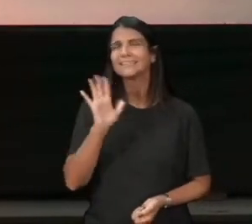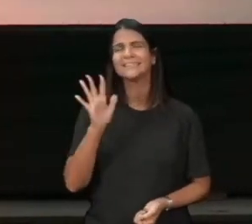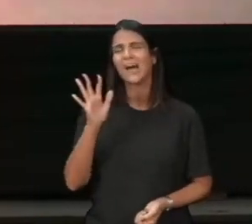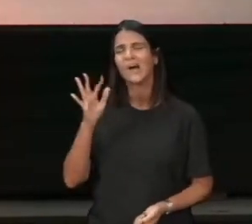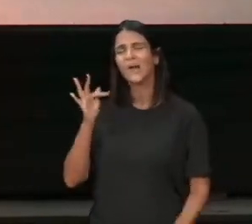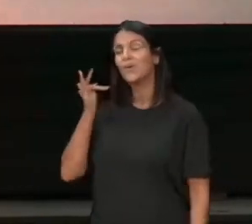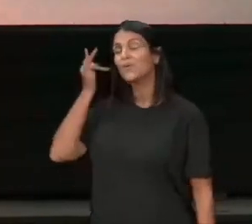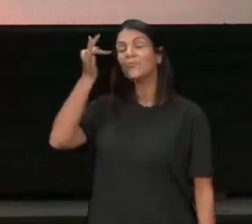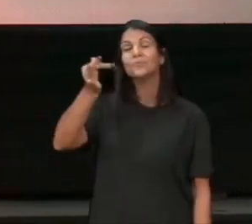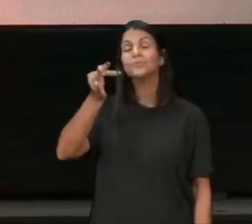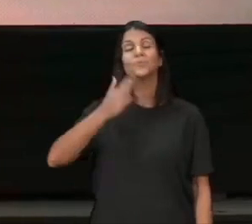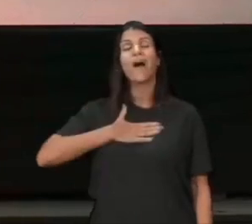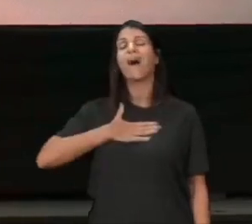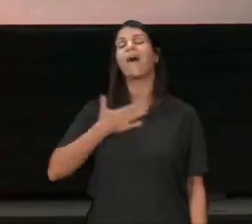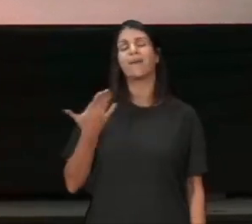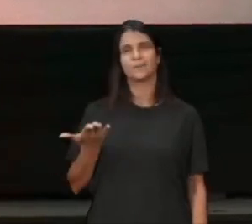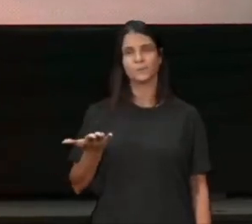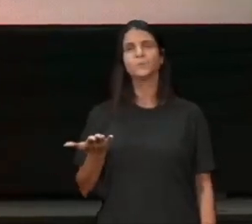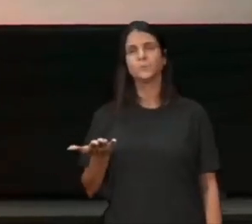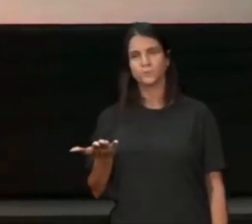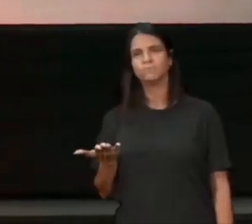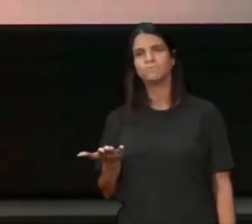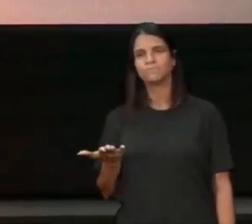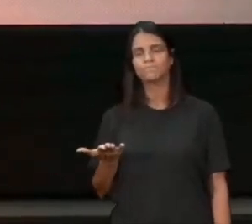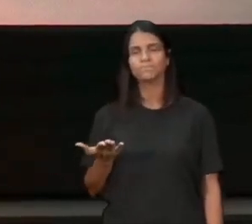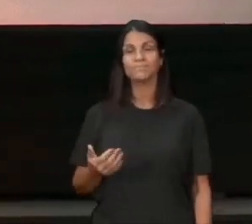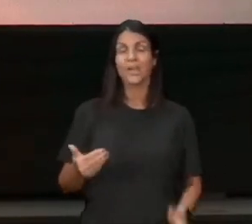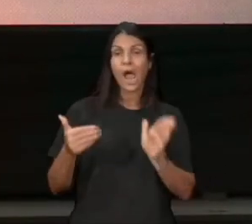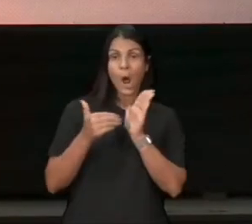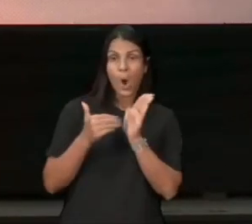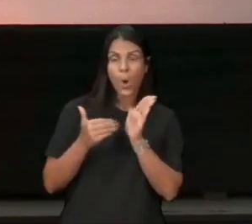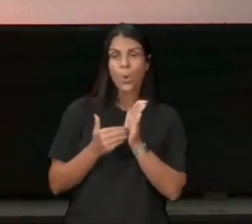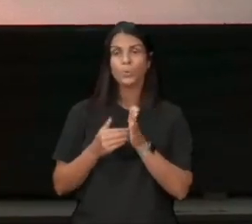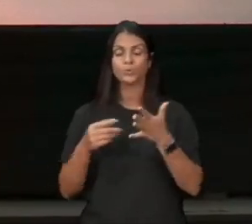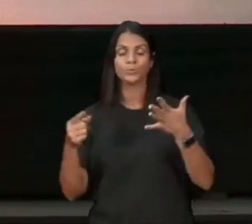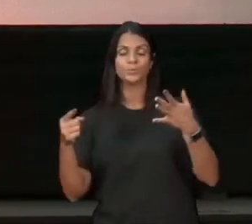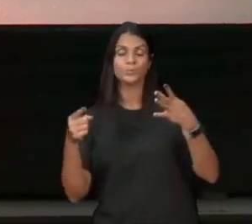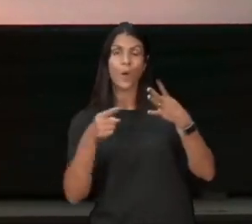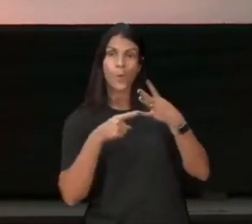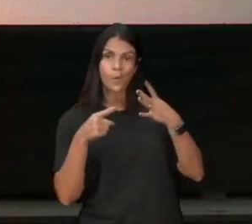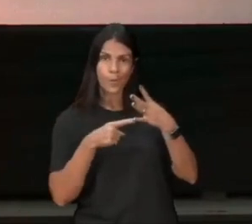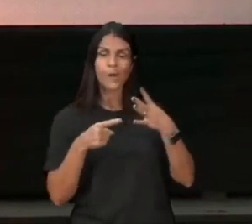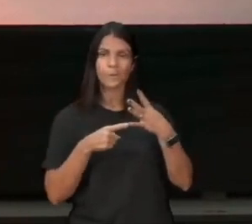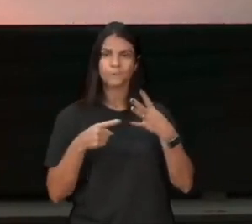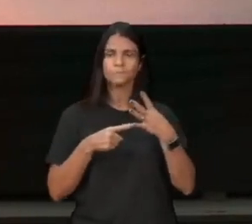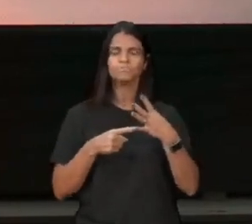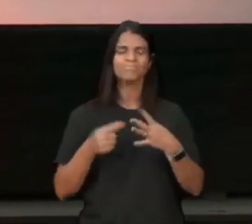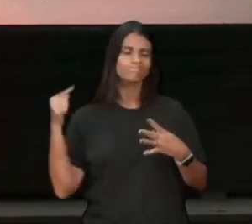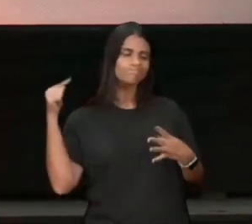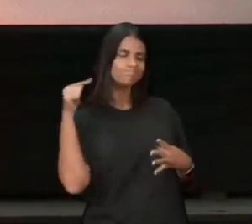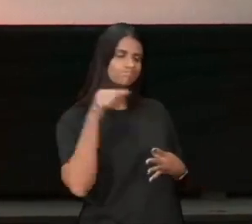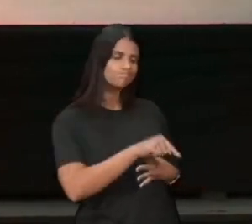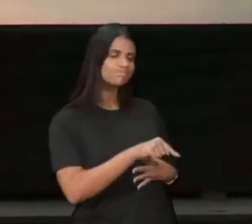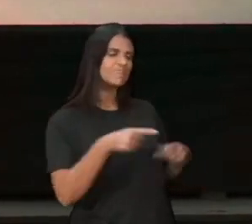em último lugar, esse camarada, tem que ser imitado, porque ele é uma pessoa, que sabe se